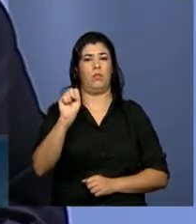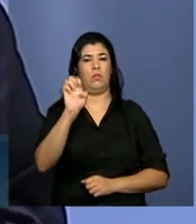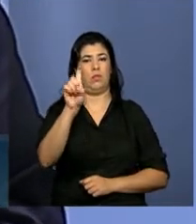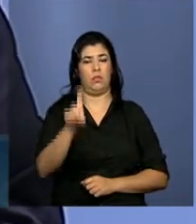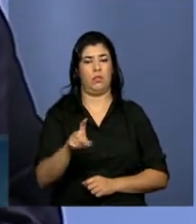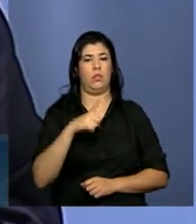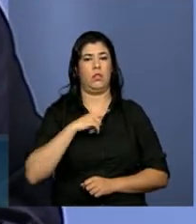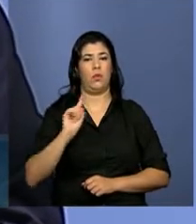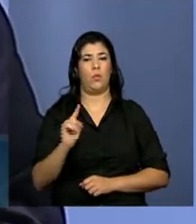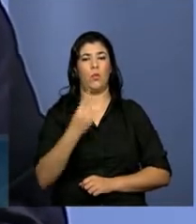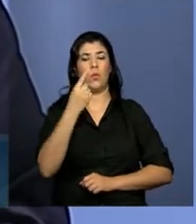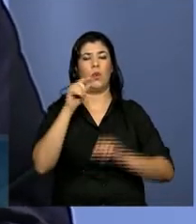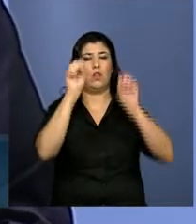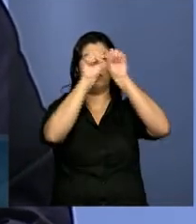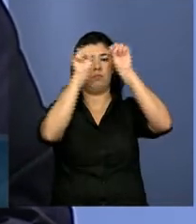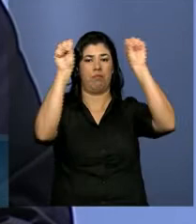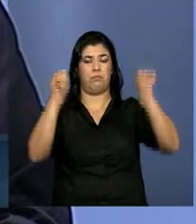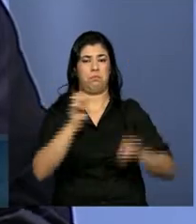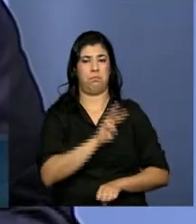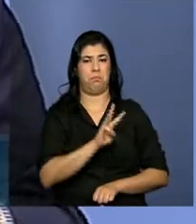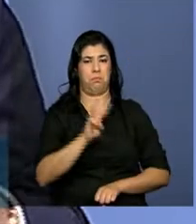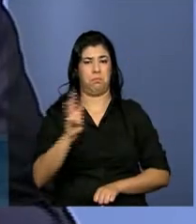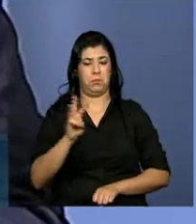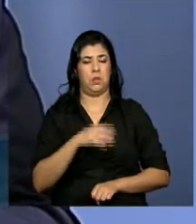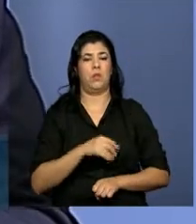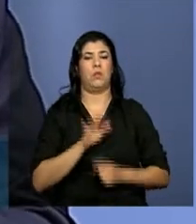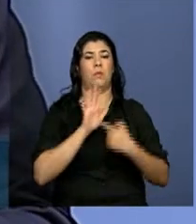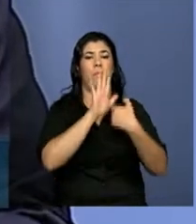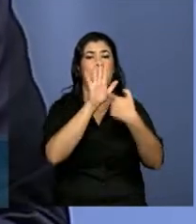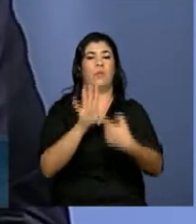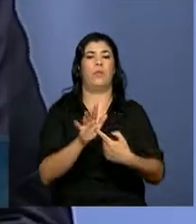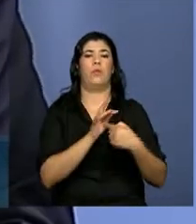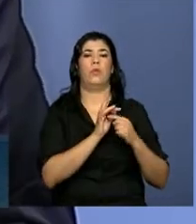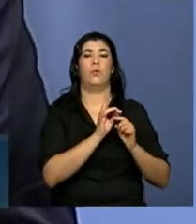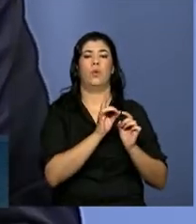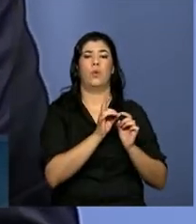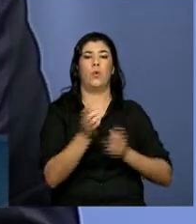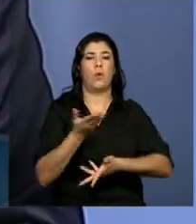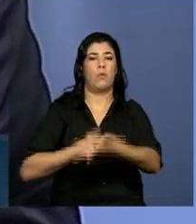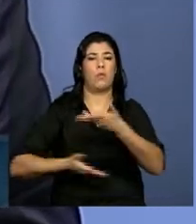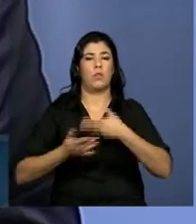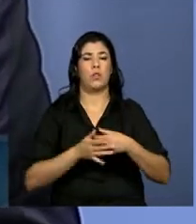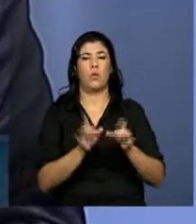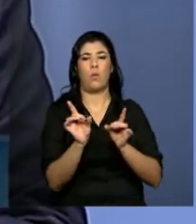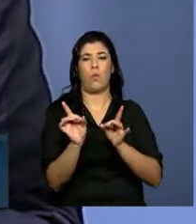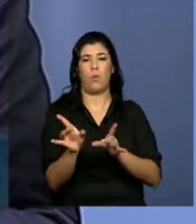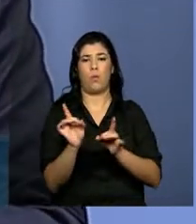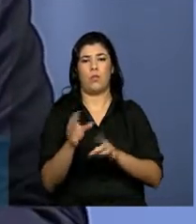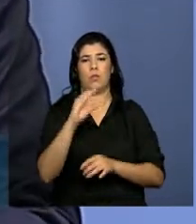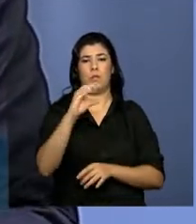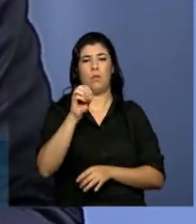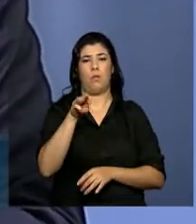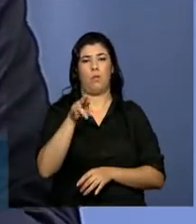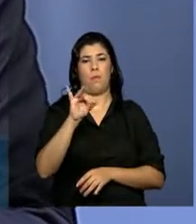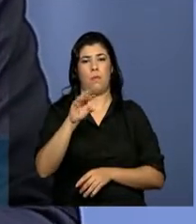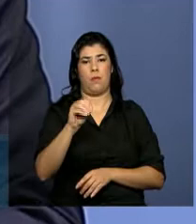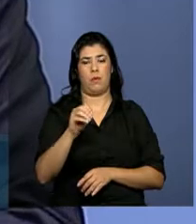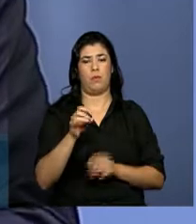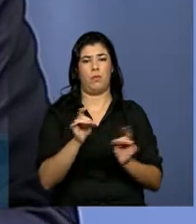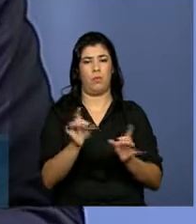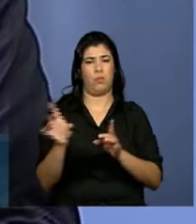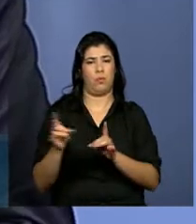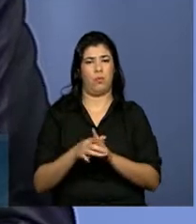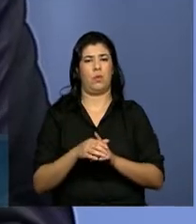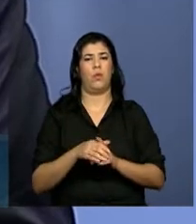de comércio exterior, que é um guichê único, onde todos os intervinientes, sejam eles